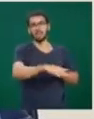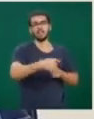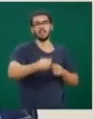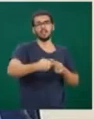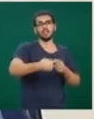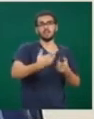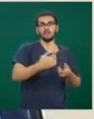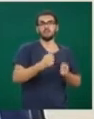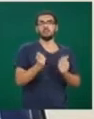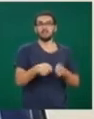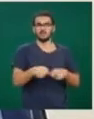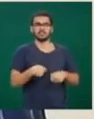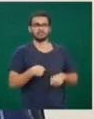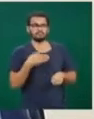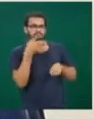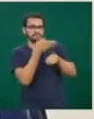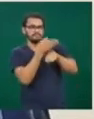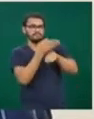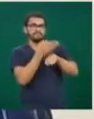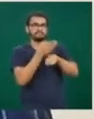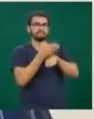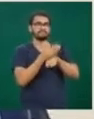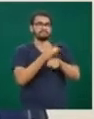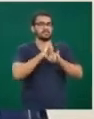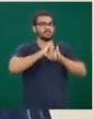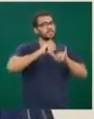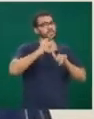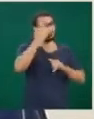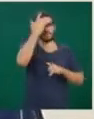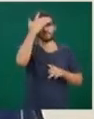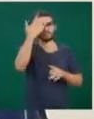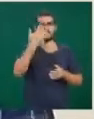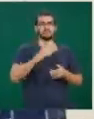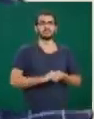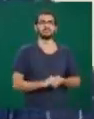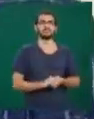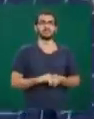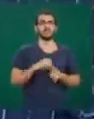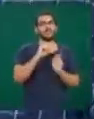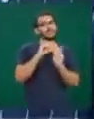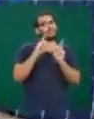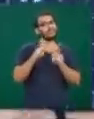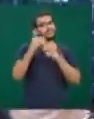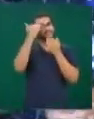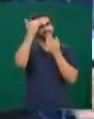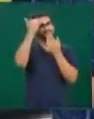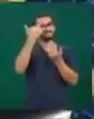conseguir localizar mais facilmente a informação que procura. Ok, muito obrigada pelas informações. Obrigada. Obrigada. Obrigada. agora, lá.